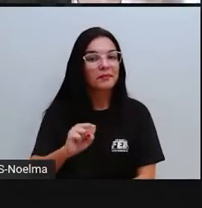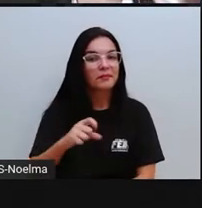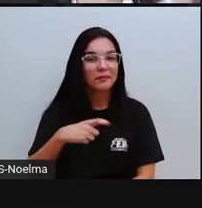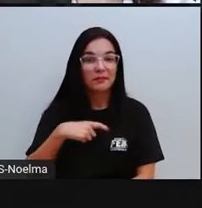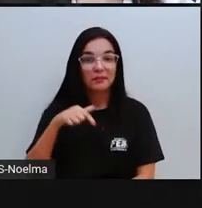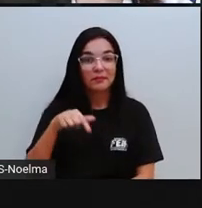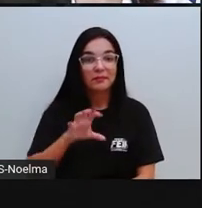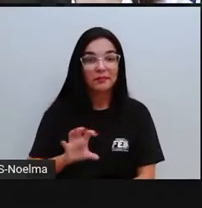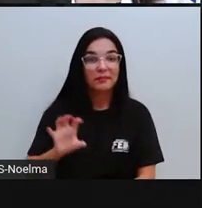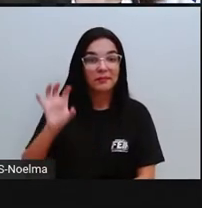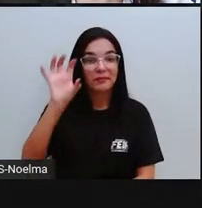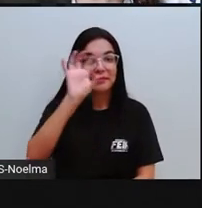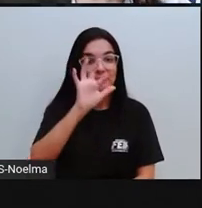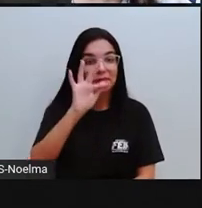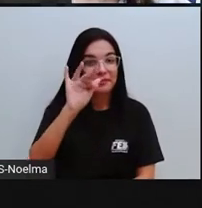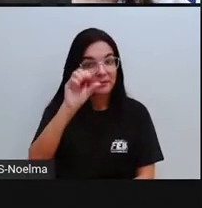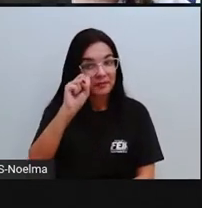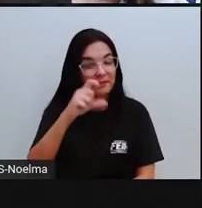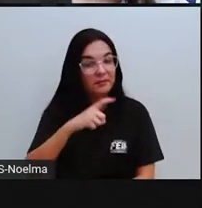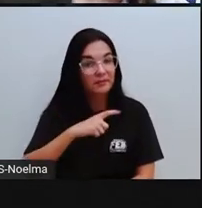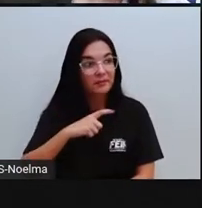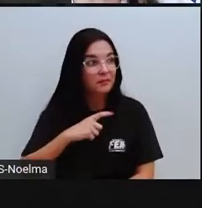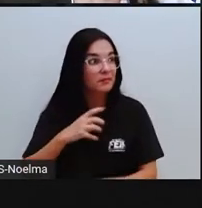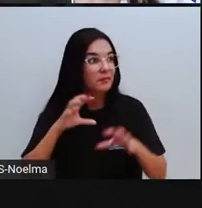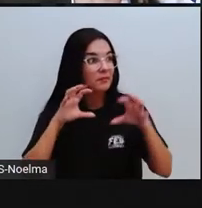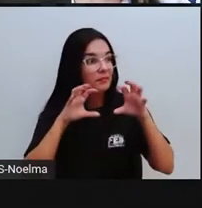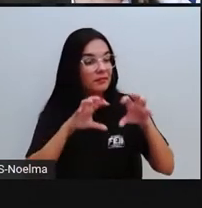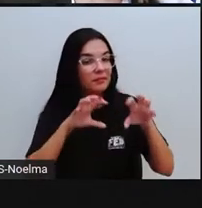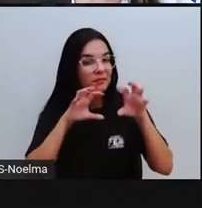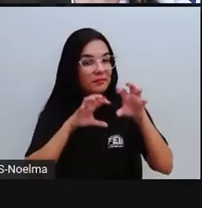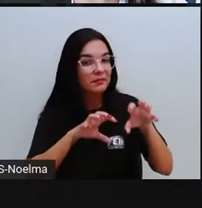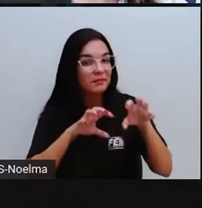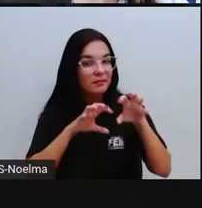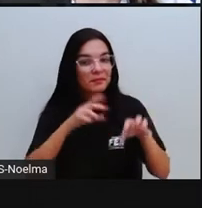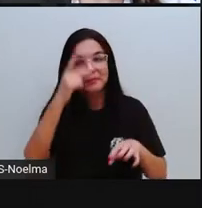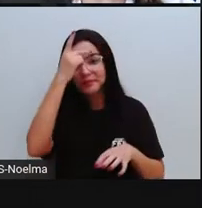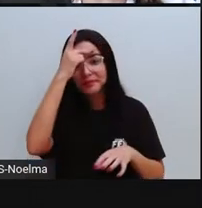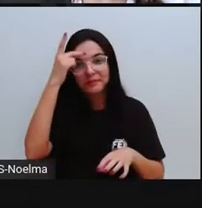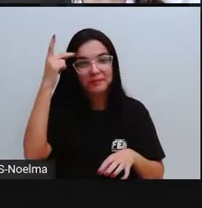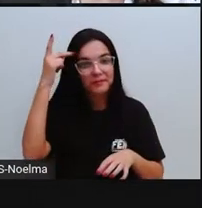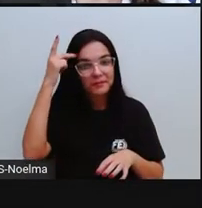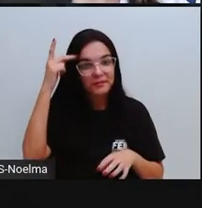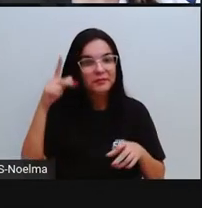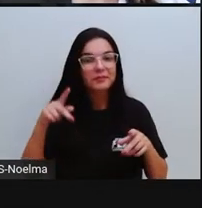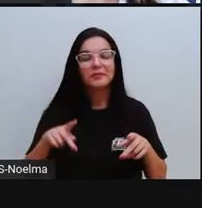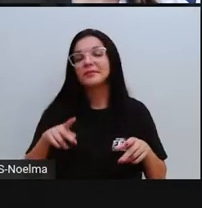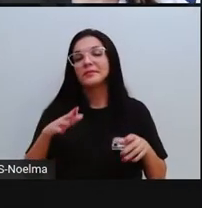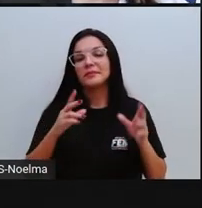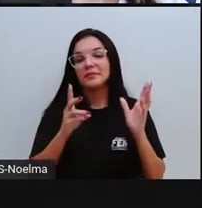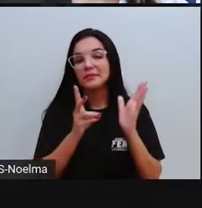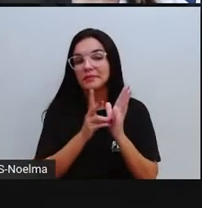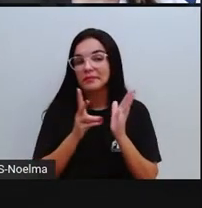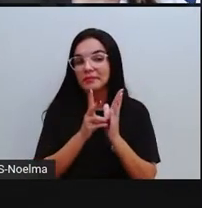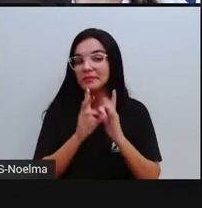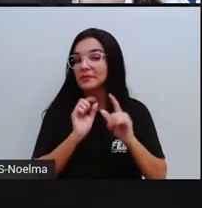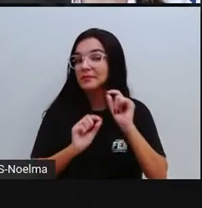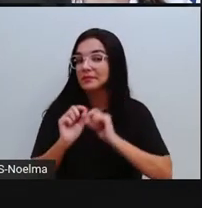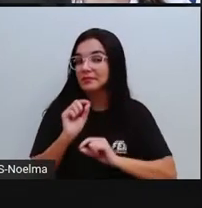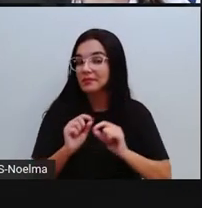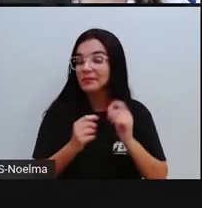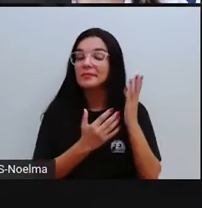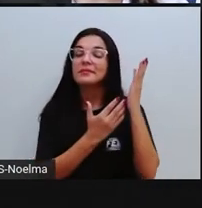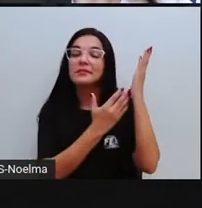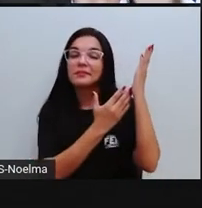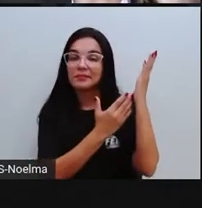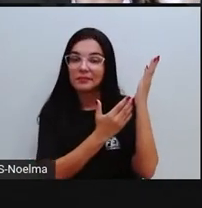a região de Feira de Santana, recebeu influência, dos povos indígenas, e que foram esses povos, indígenas,